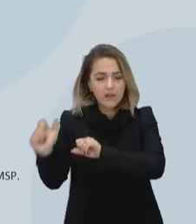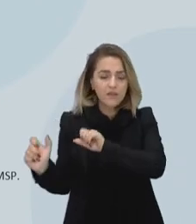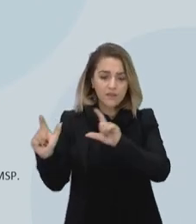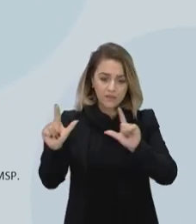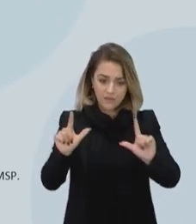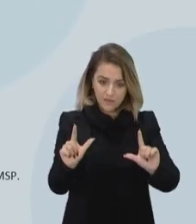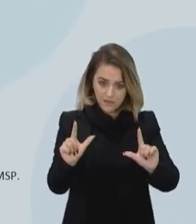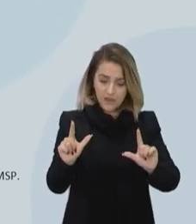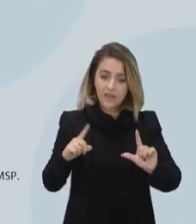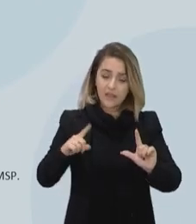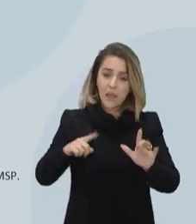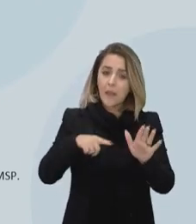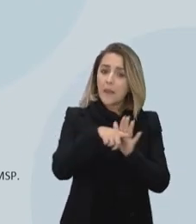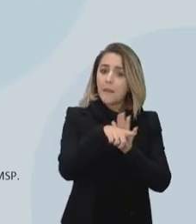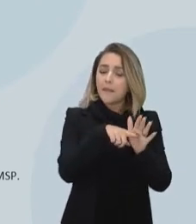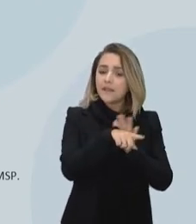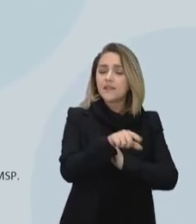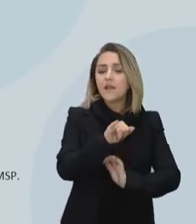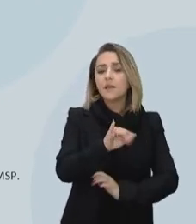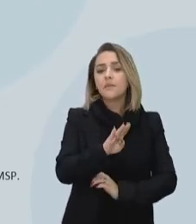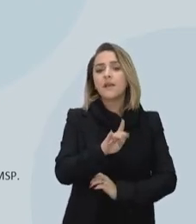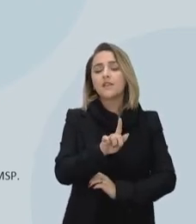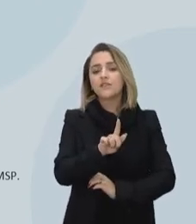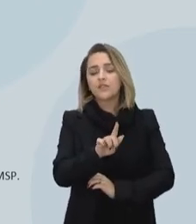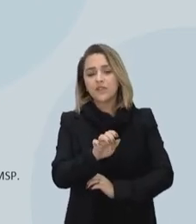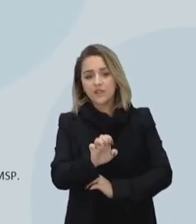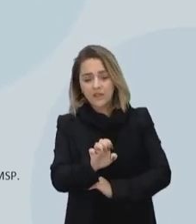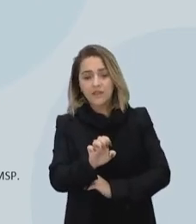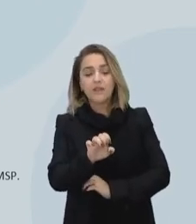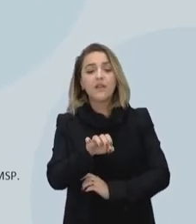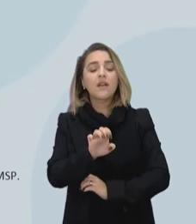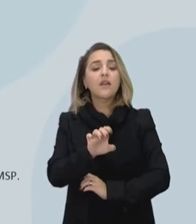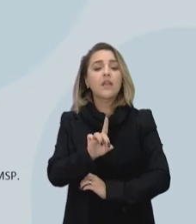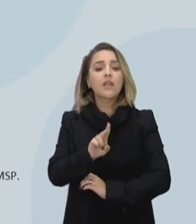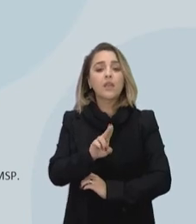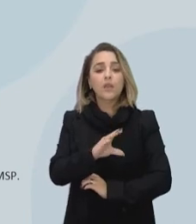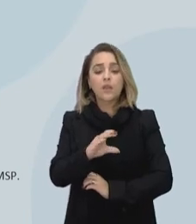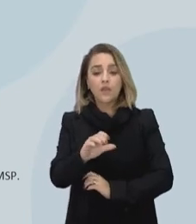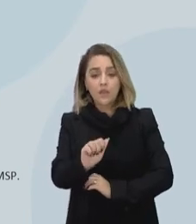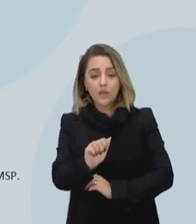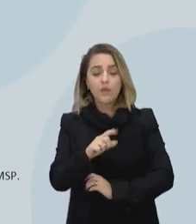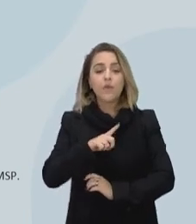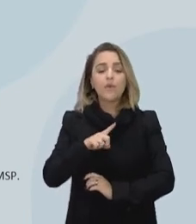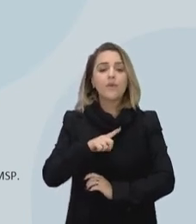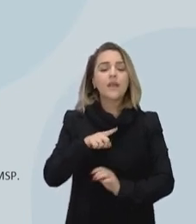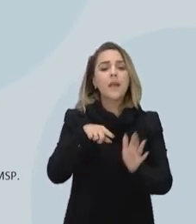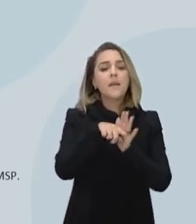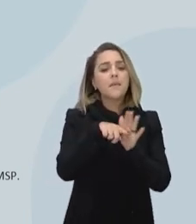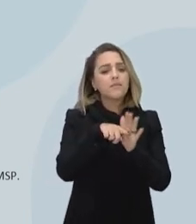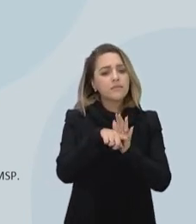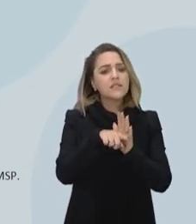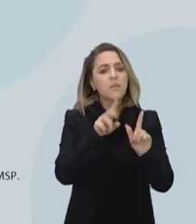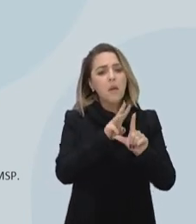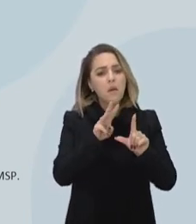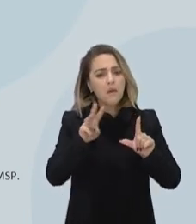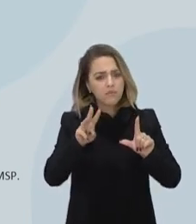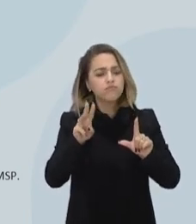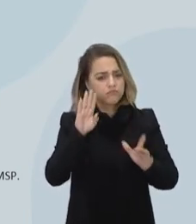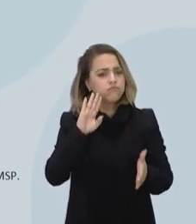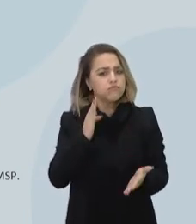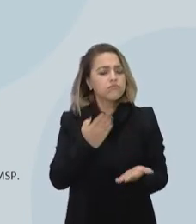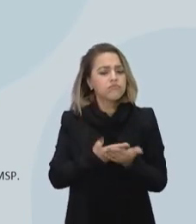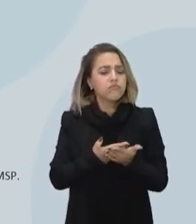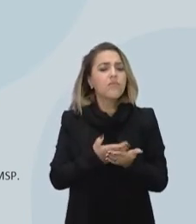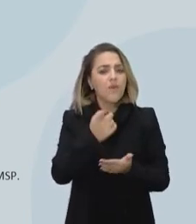extraído do site IBGE Educa, né? Então, estou me referindo aí a uma fonte que é confiável, aliás, isso é muito importante,